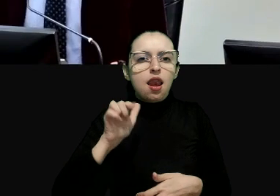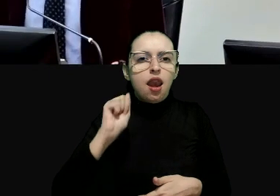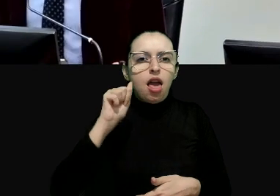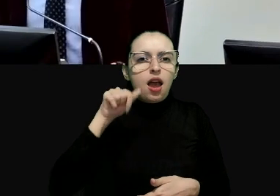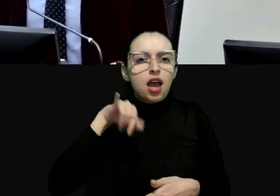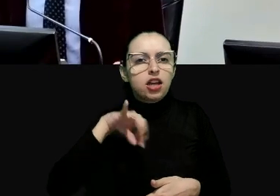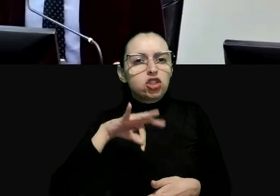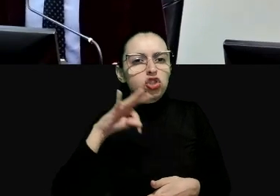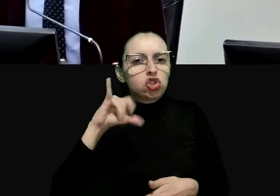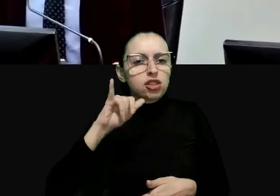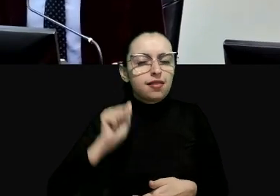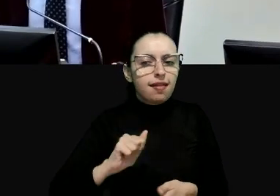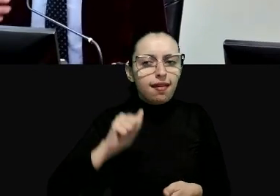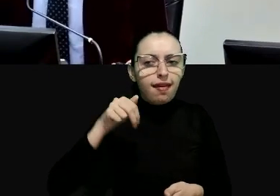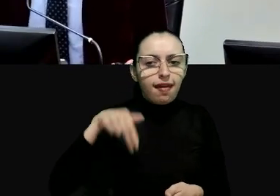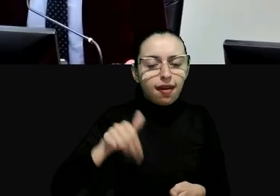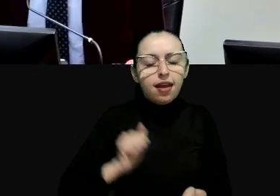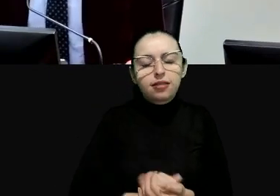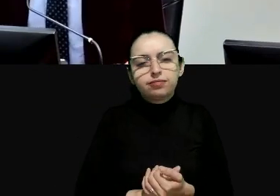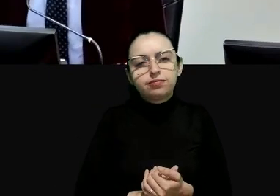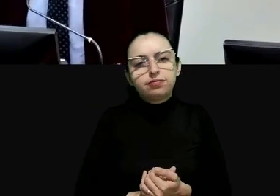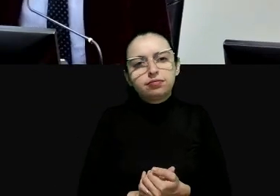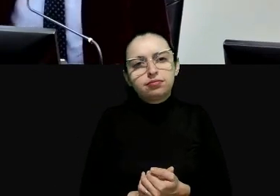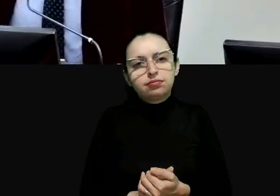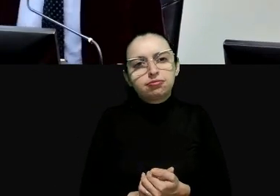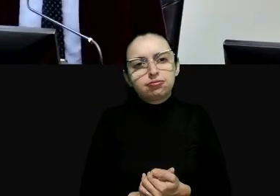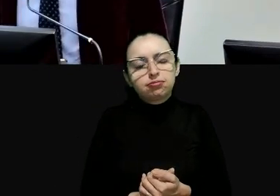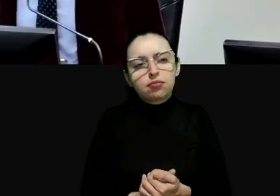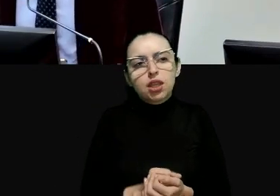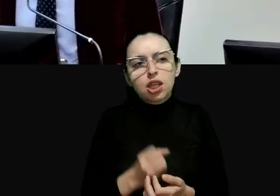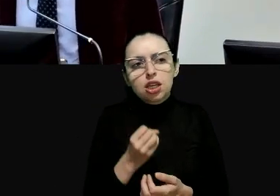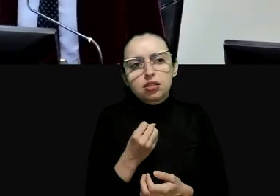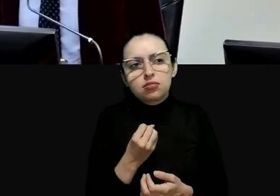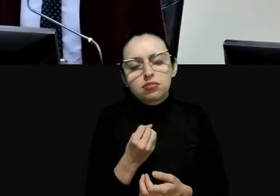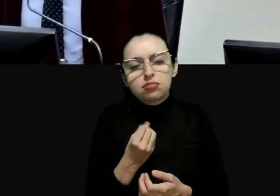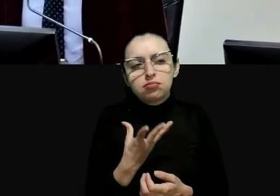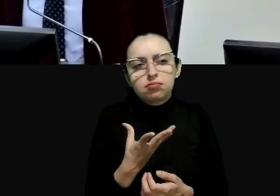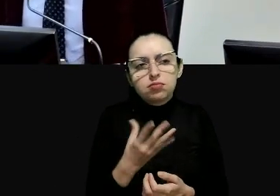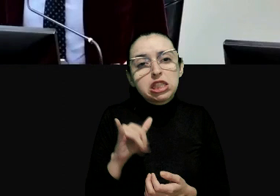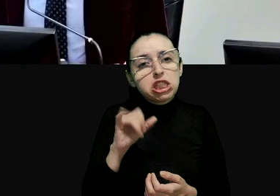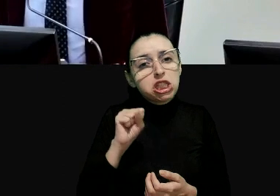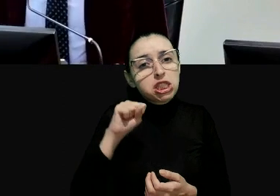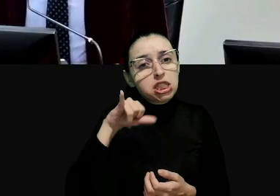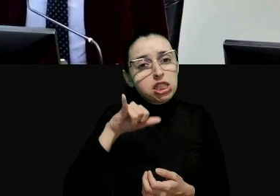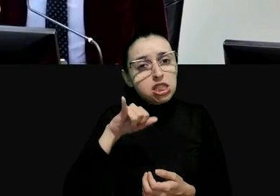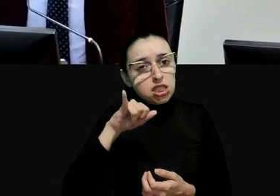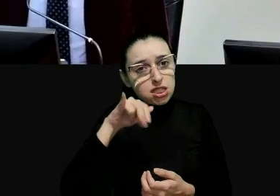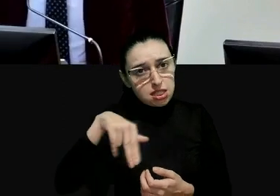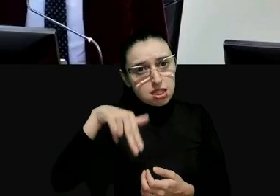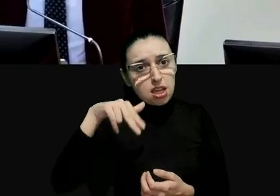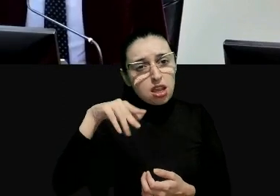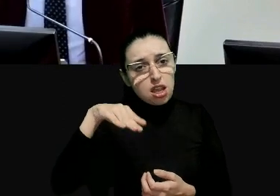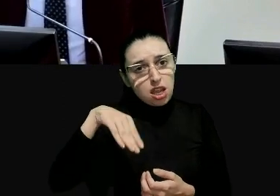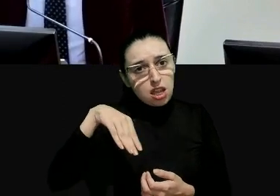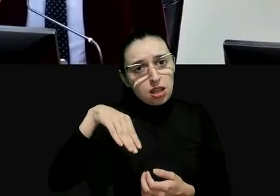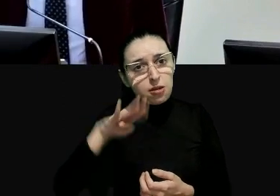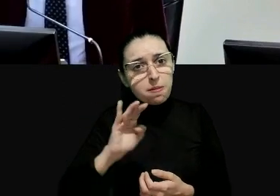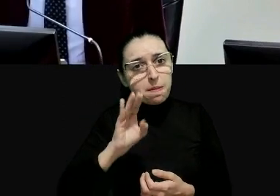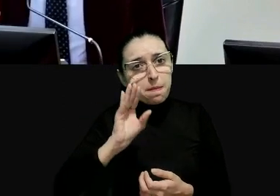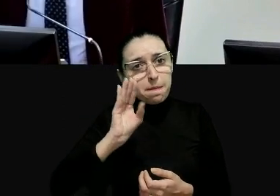os direitos fundamentais tinham uma função mais simbólica mas na